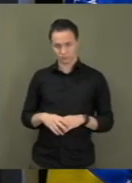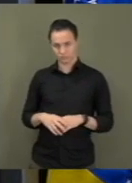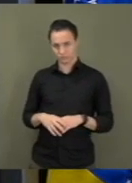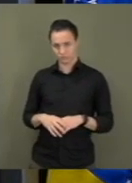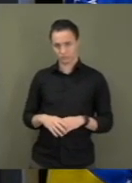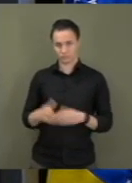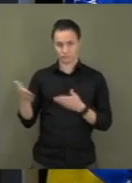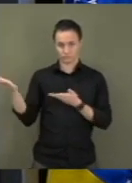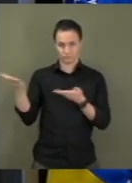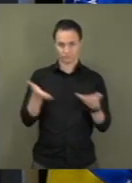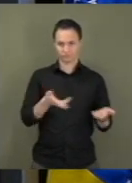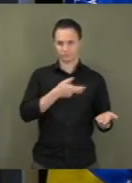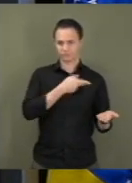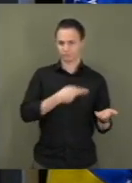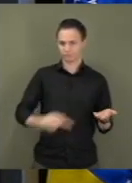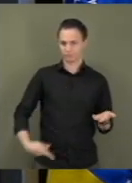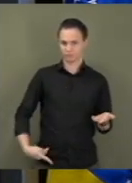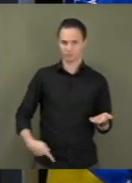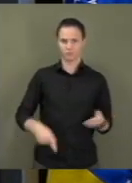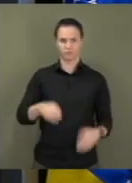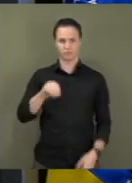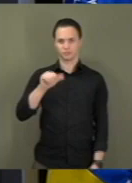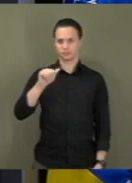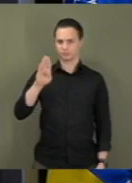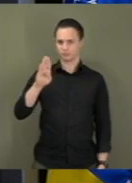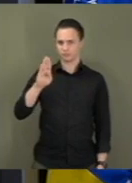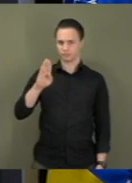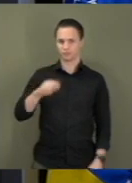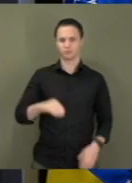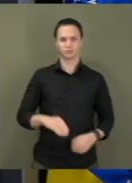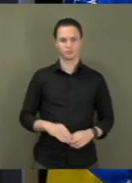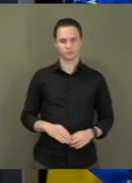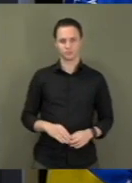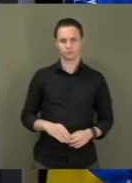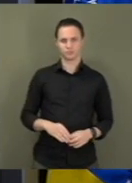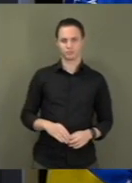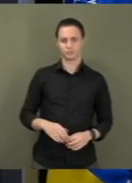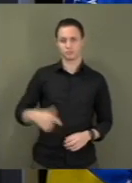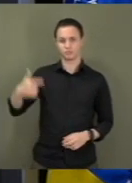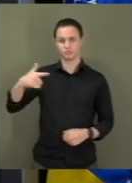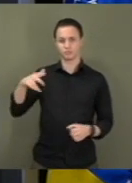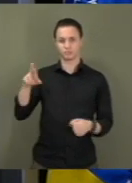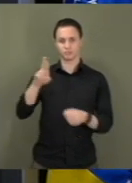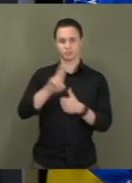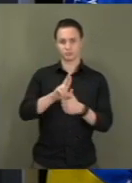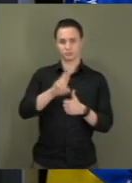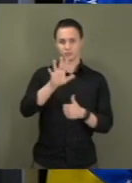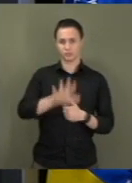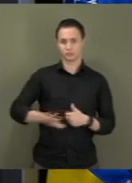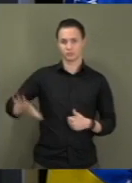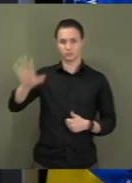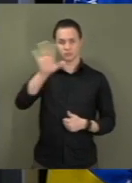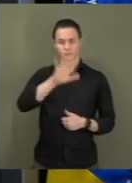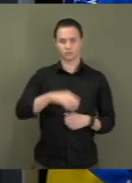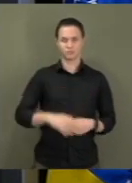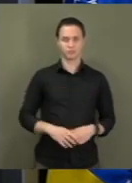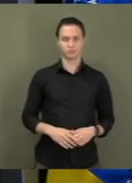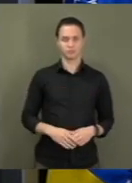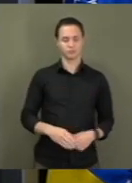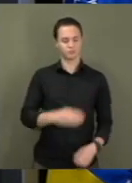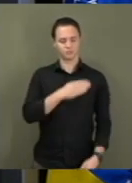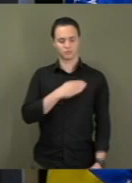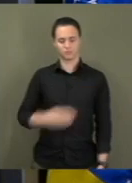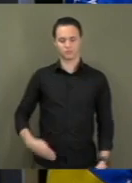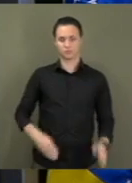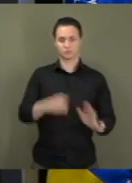convidados o presidente da OAB, o subprocurador-geral da República, ministro dos Direitos